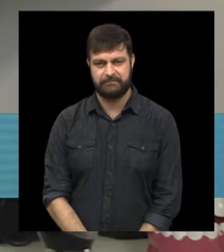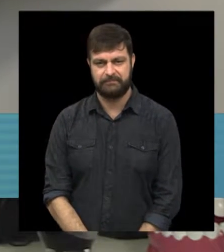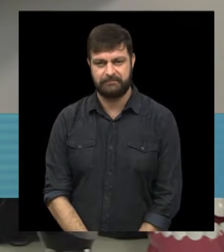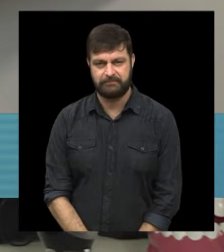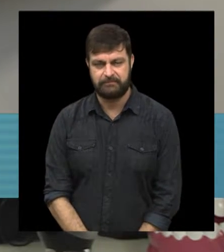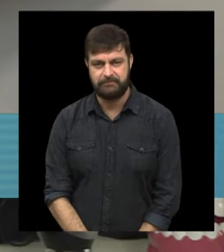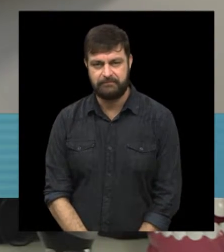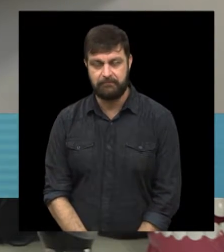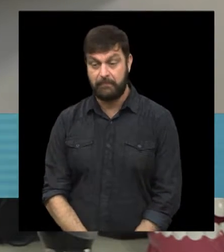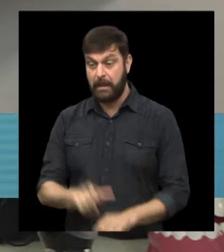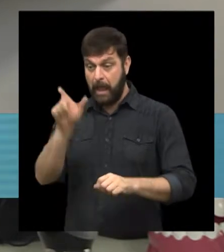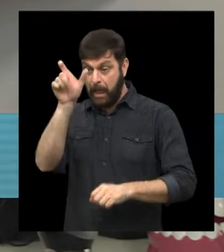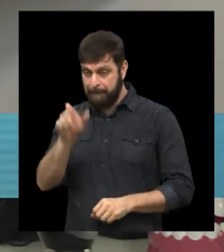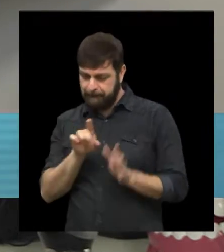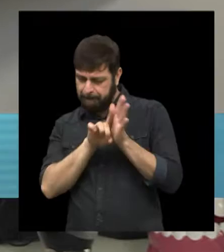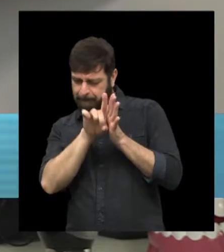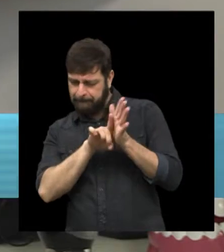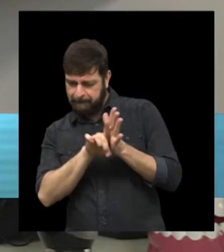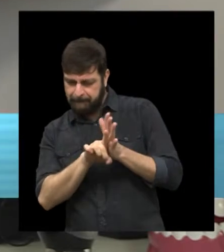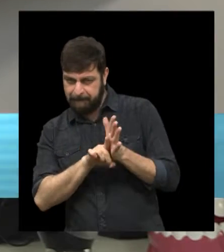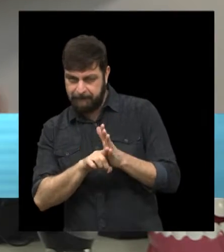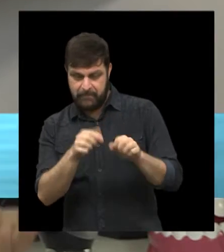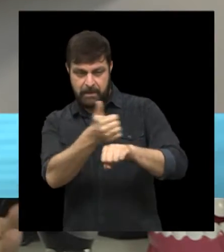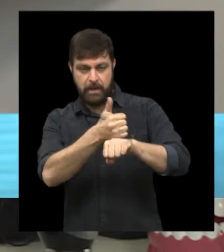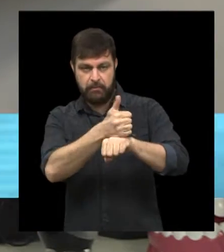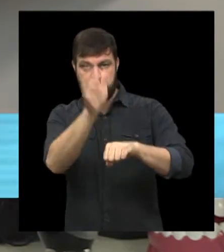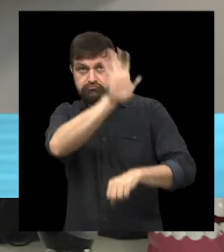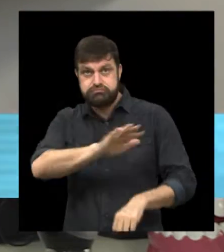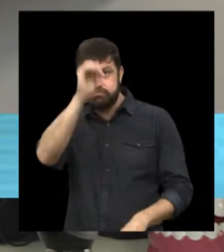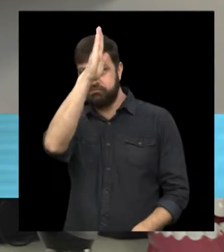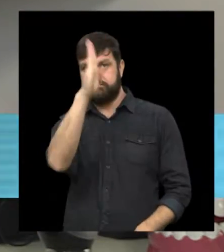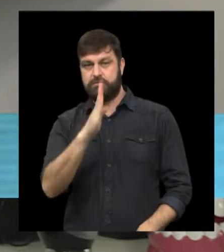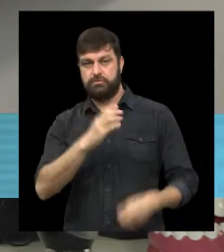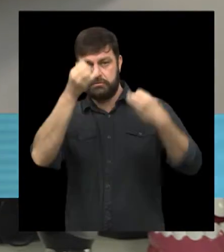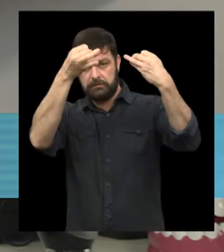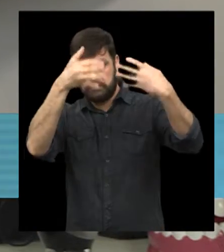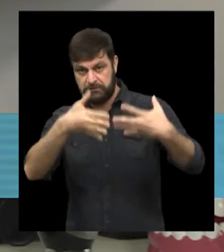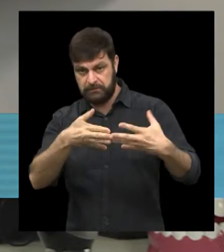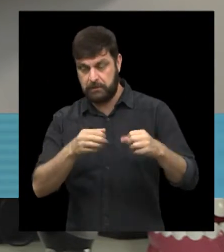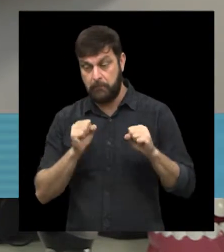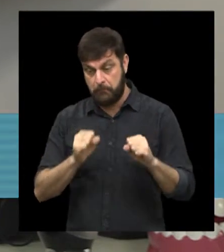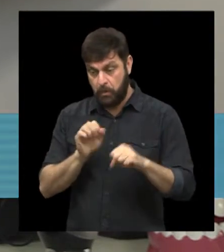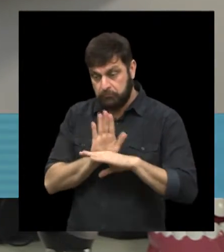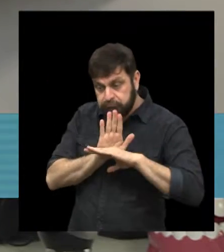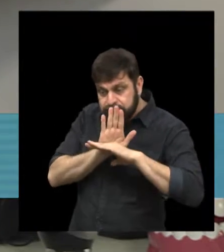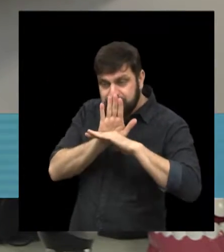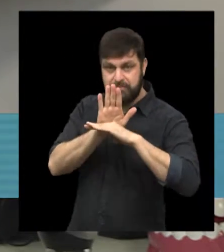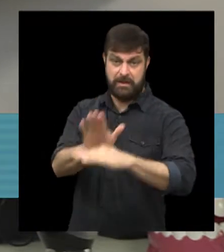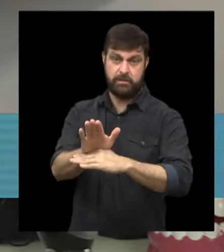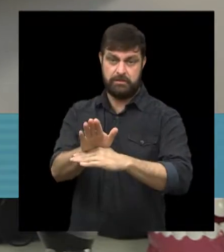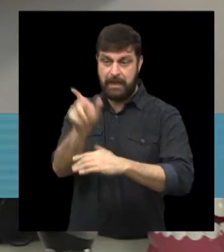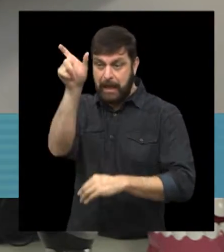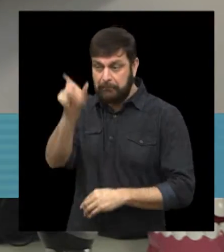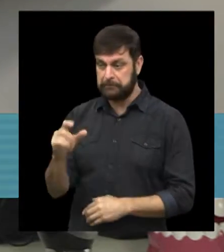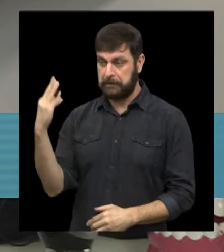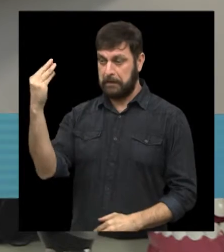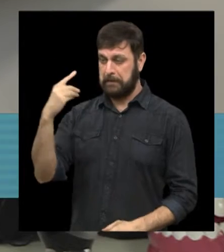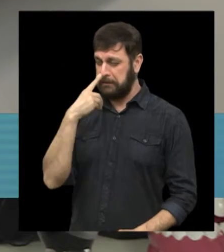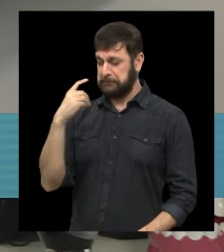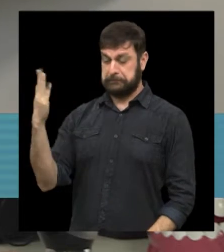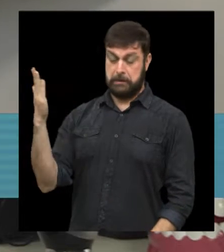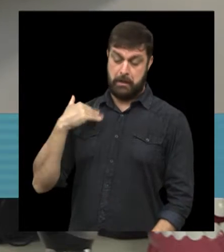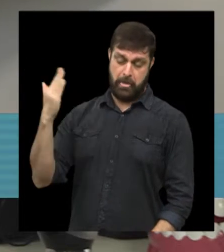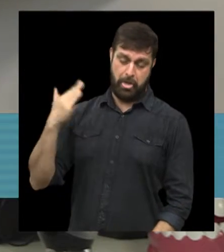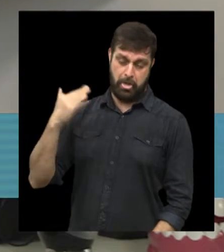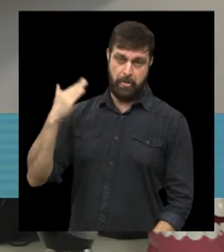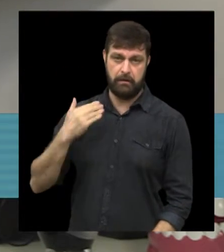Malalito, e ali a pessoa encontra profissionais de todo o Brasil que possam ajudar essa pessoa que está sofrendo com o mau hálito.